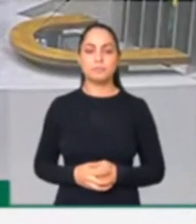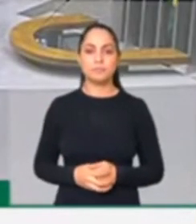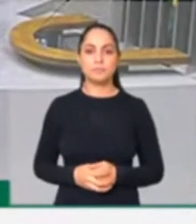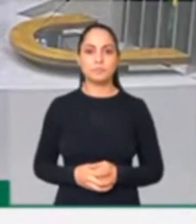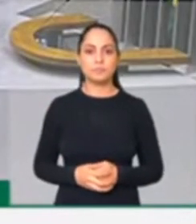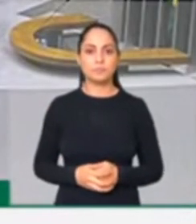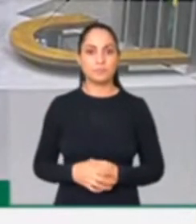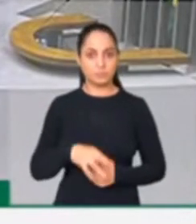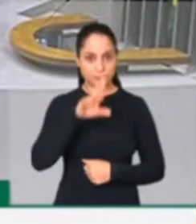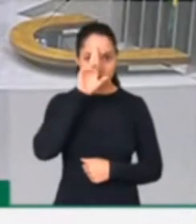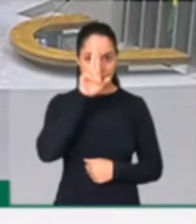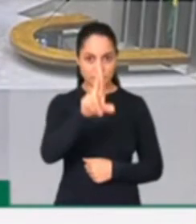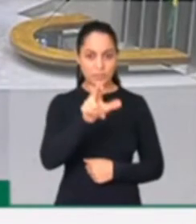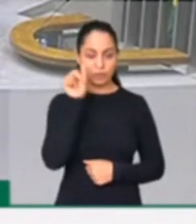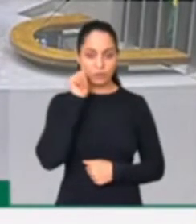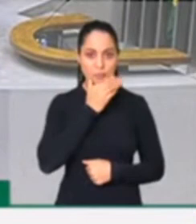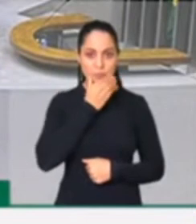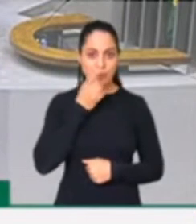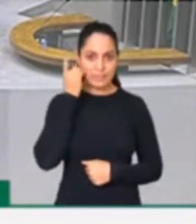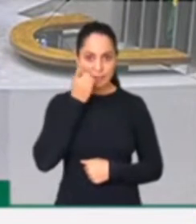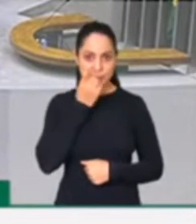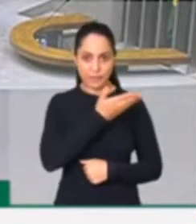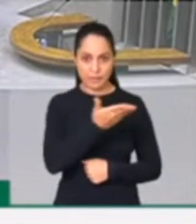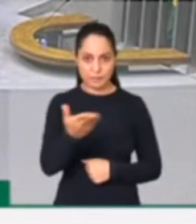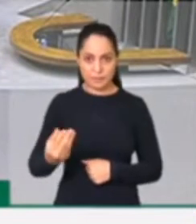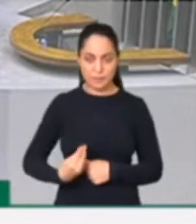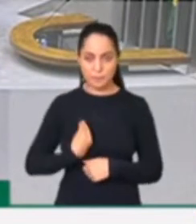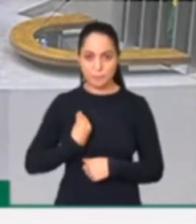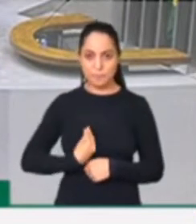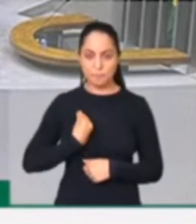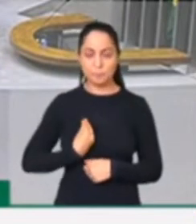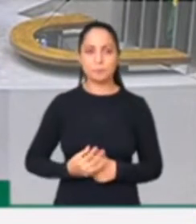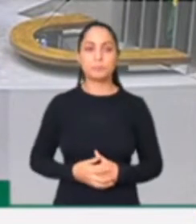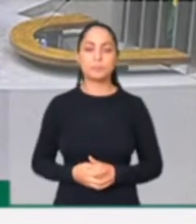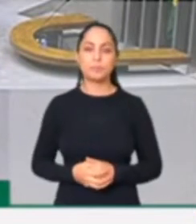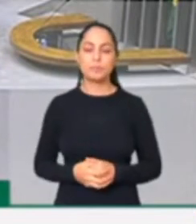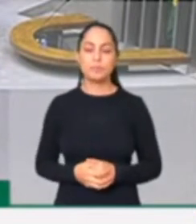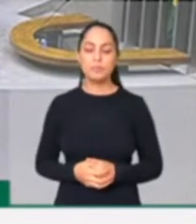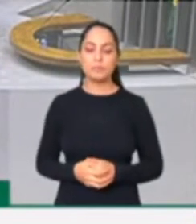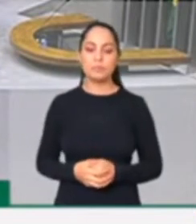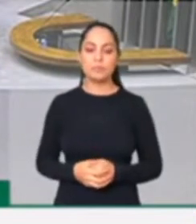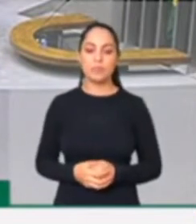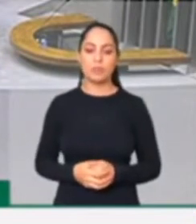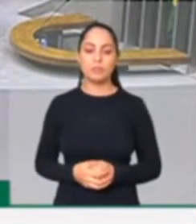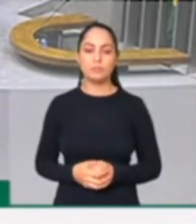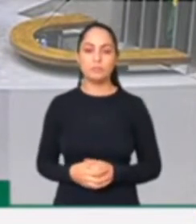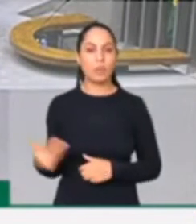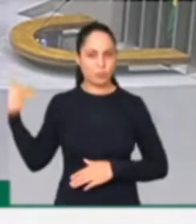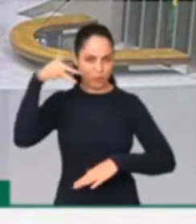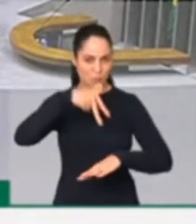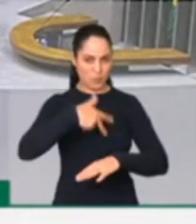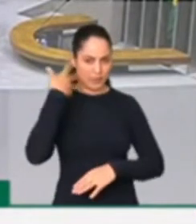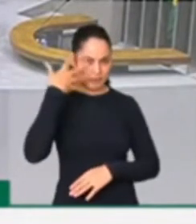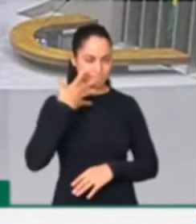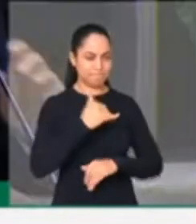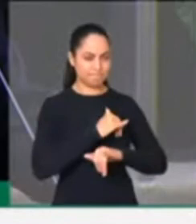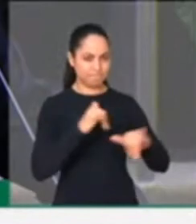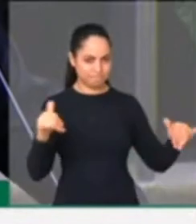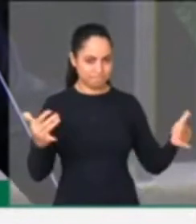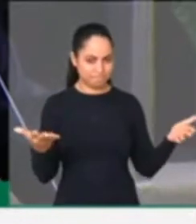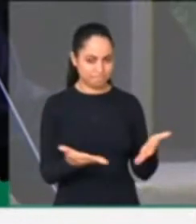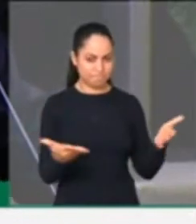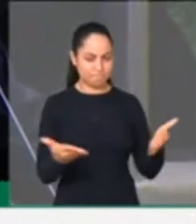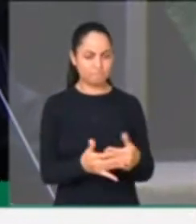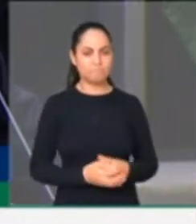Senhores deputados, senhoras deputadas, gostaria de me dirigir hoje em particular ao presidente